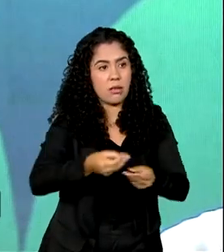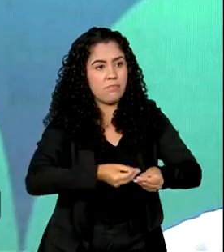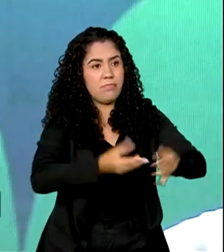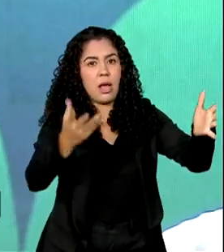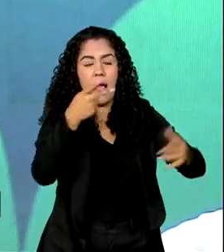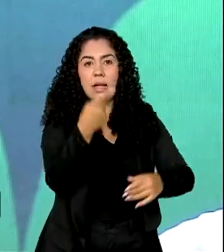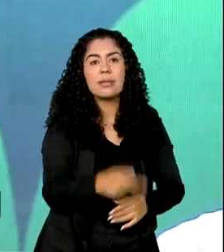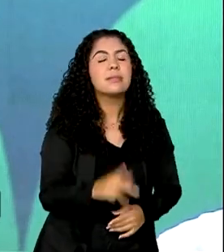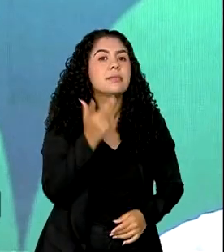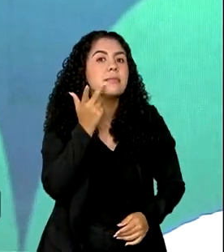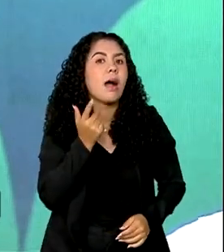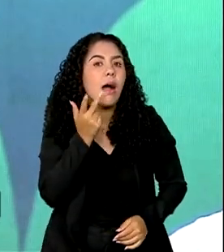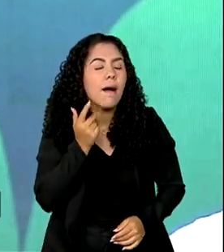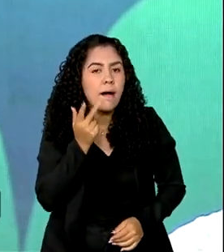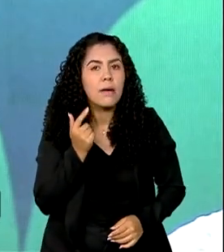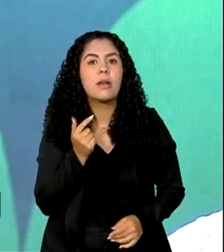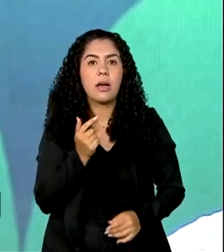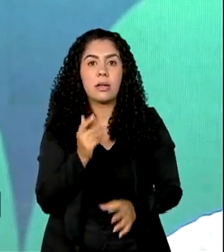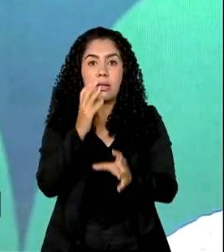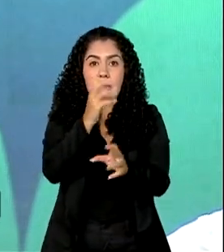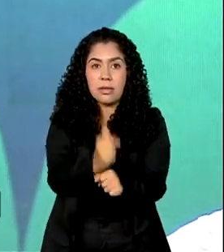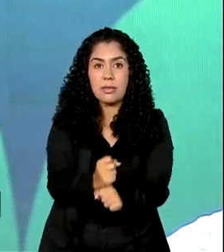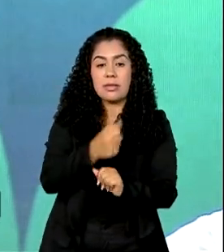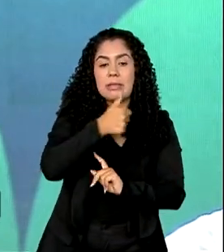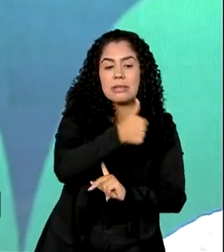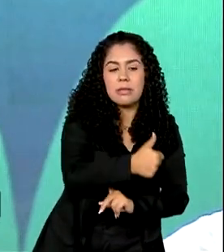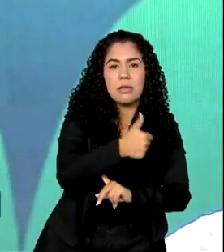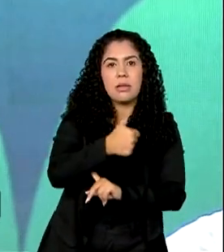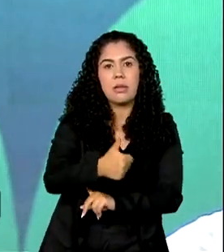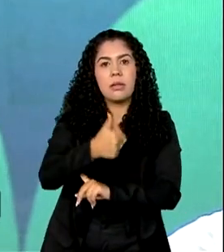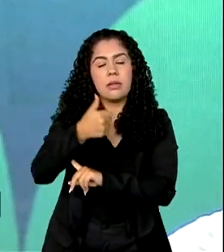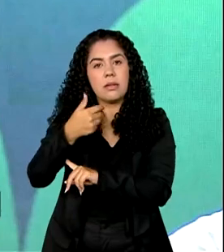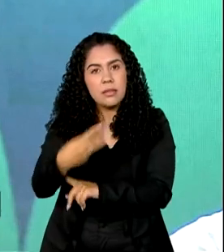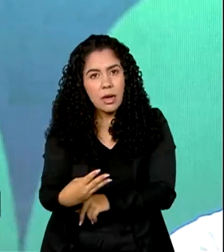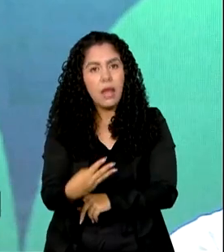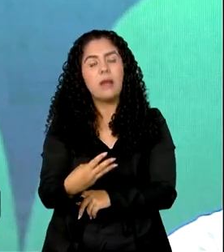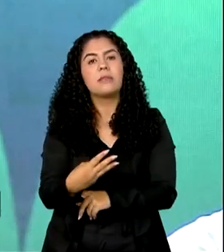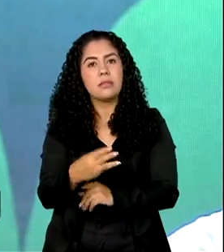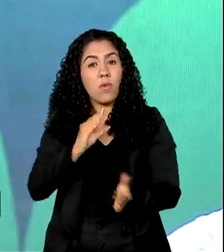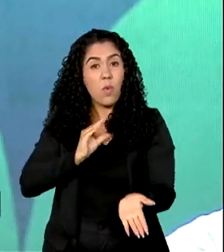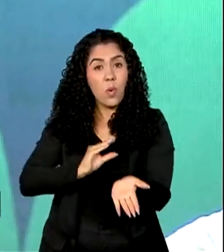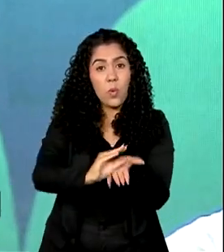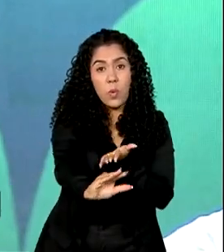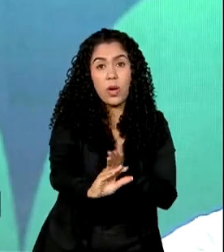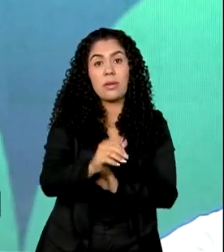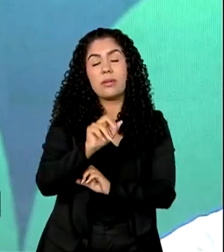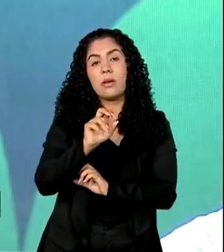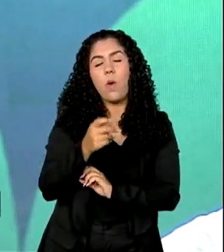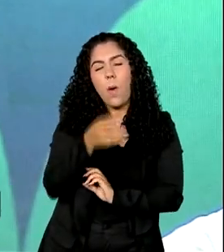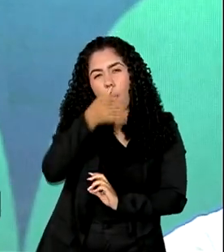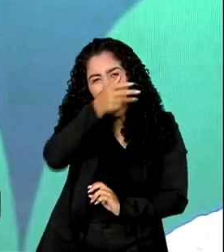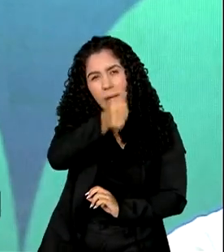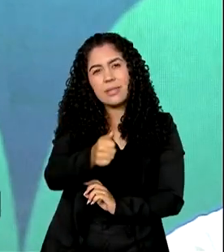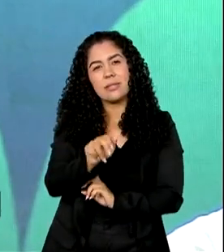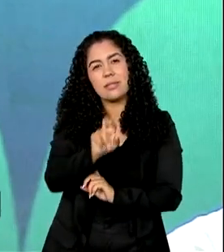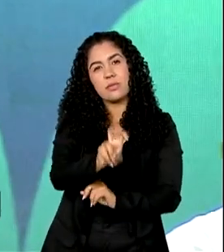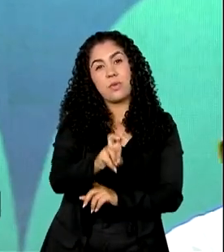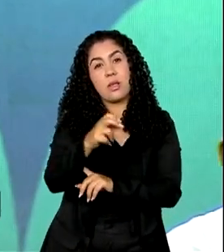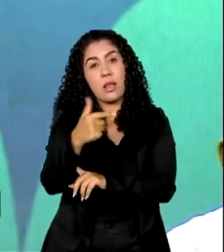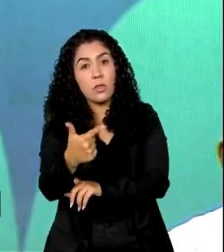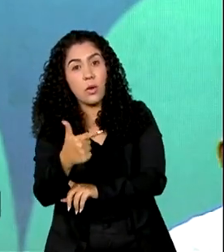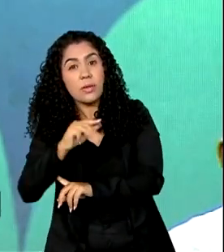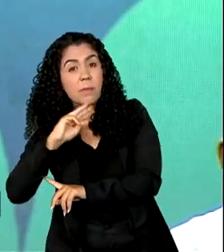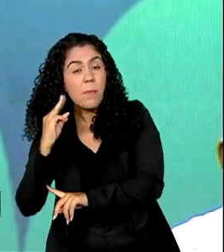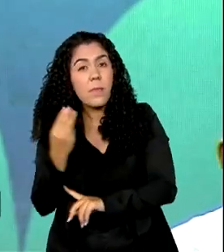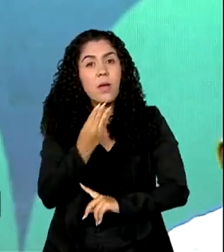no Ceará, repito, são 113 ônibus, um investimento de quase 52 milhões de reais